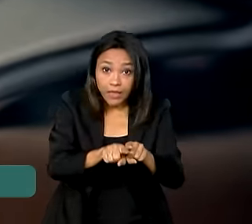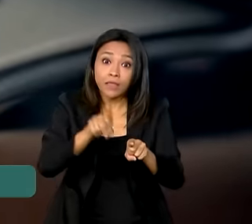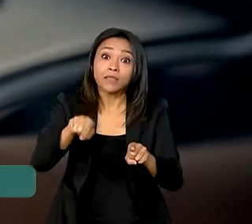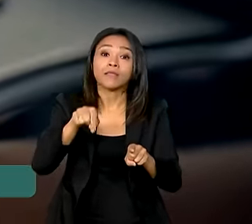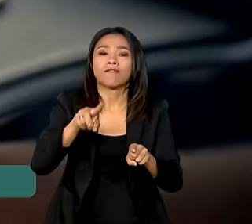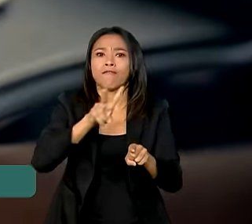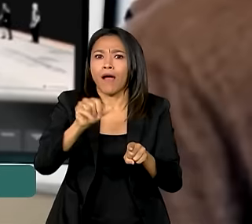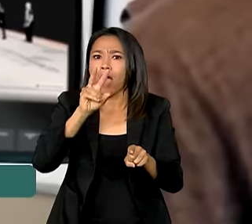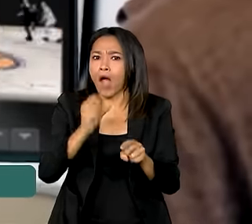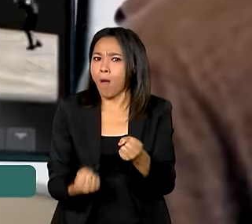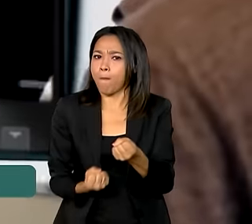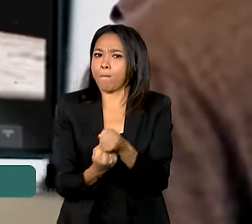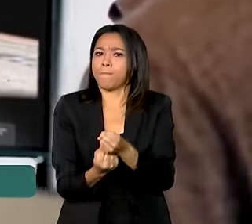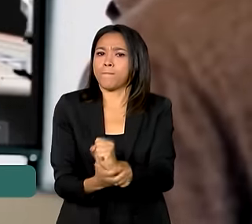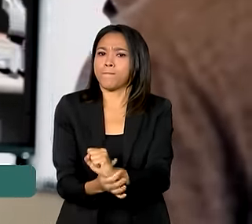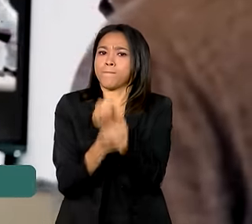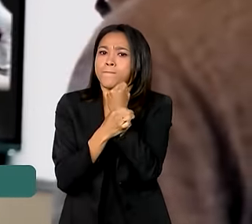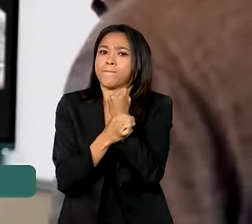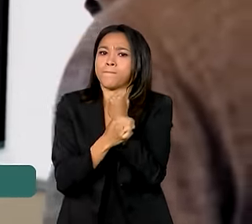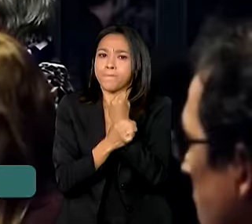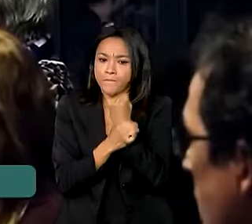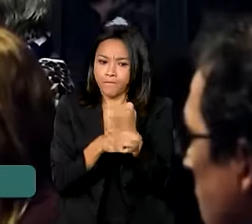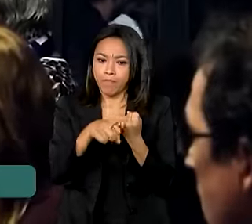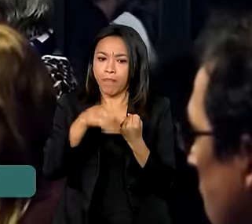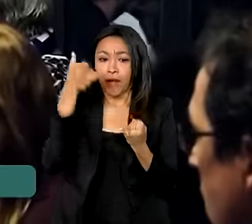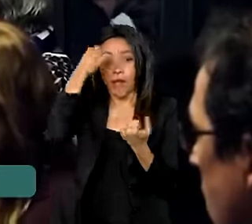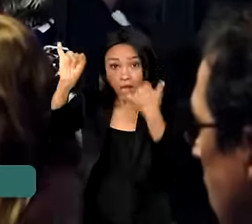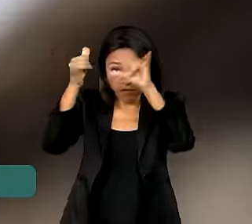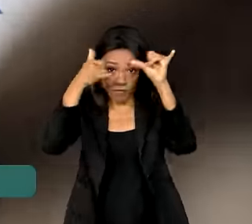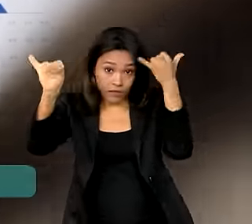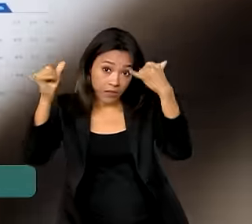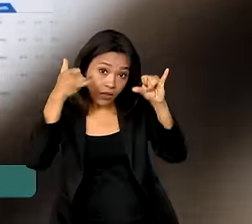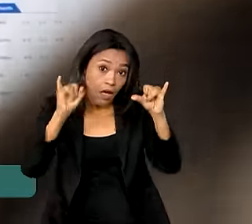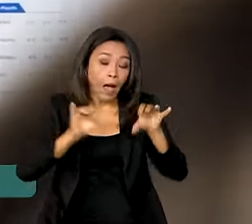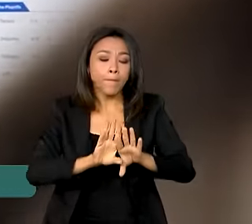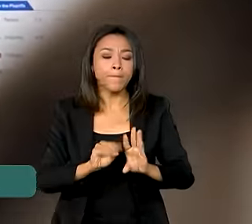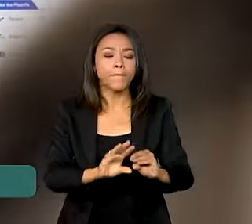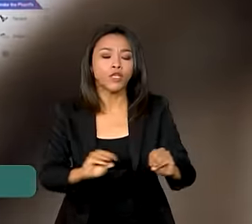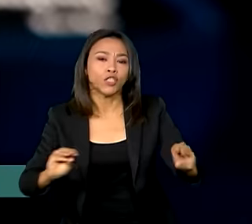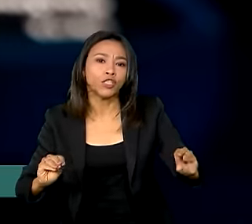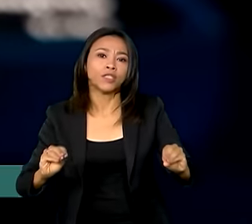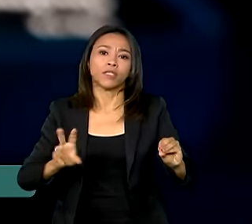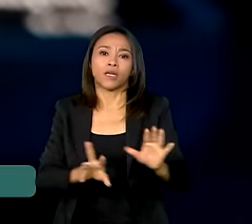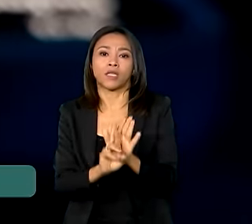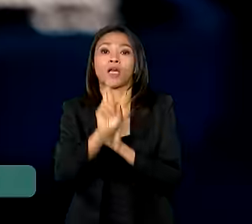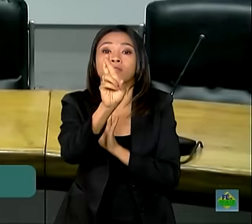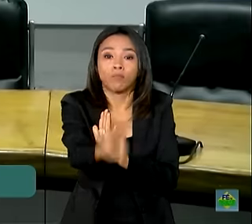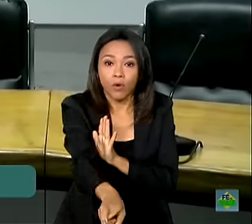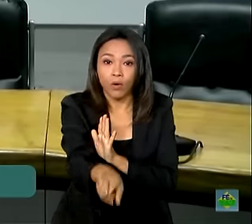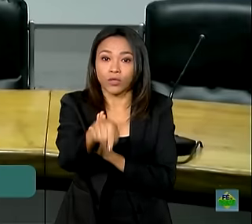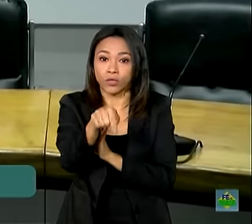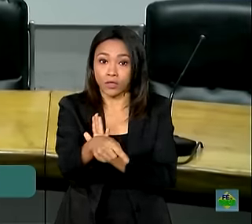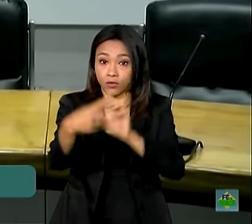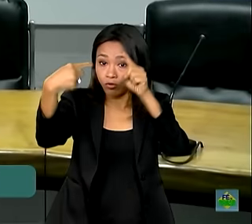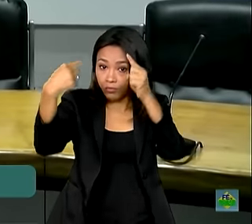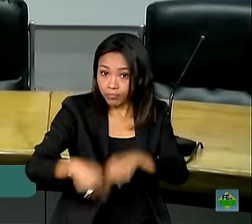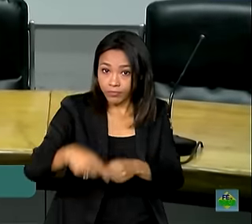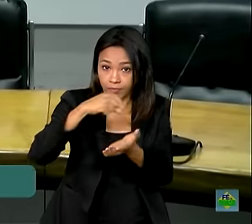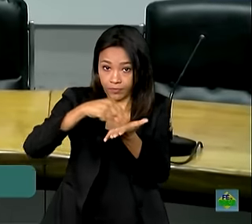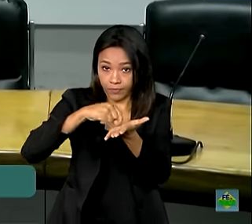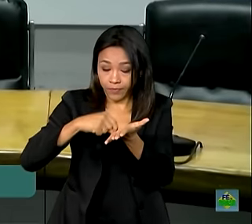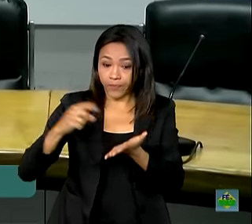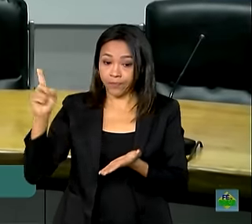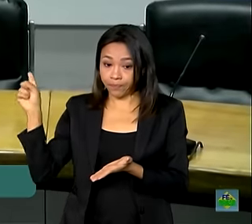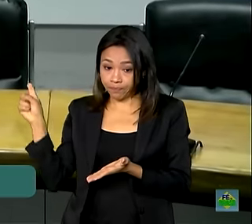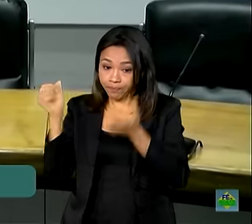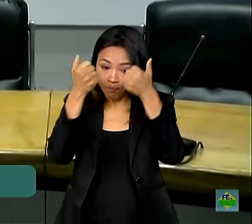mais robusta no país a rede de prevenção e combate à manipulação de resultados esportivos. Essa atividade específica